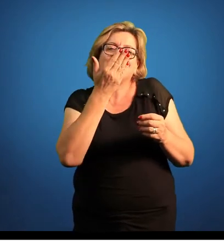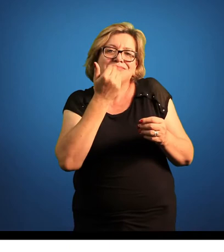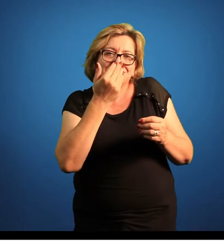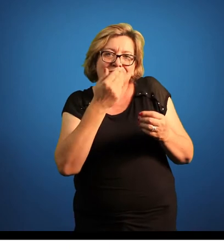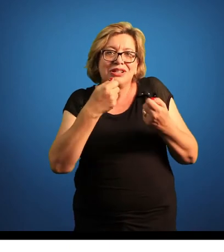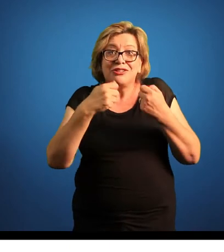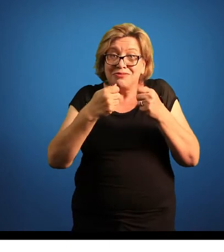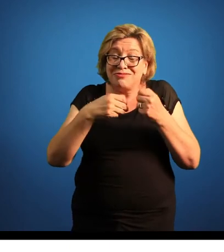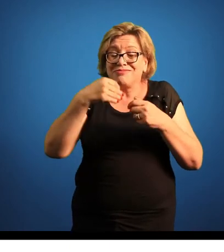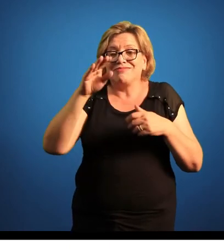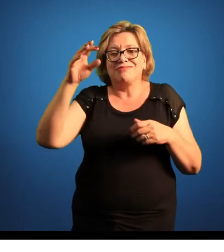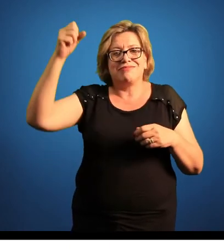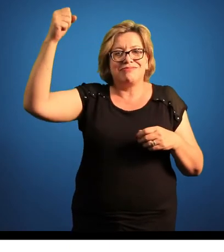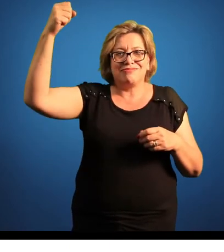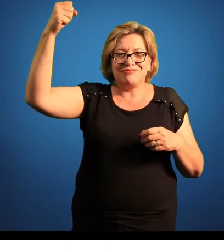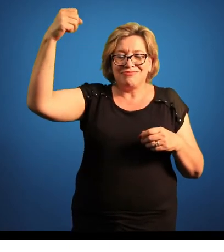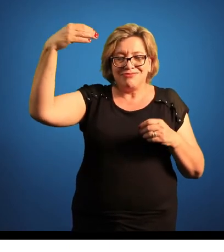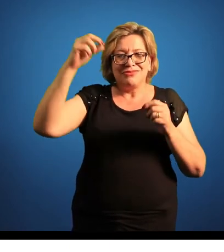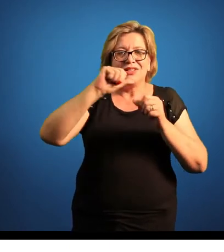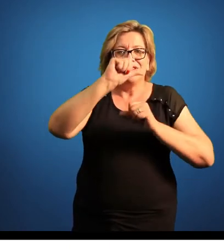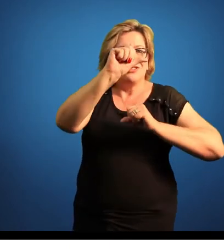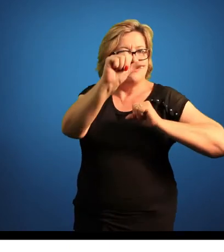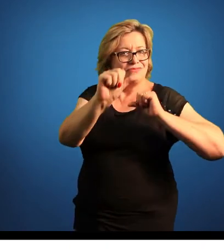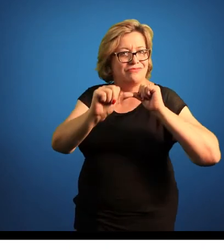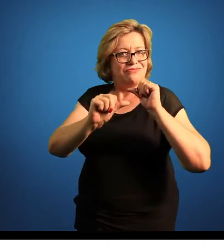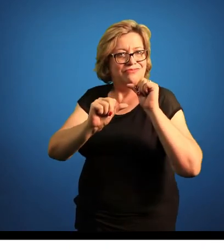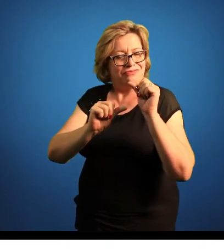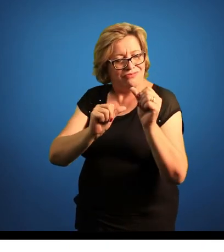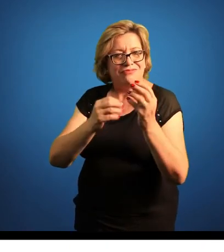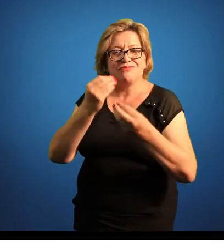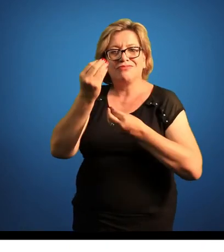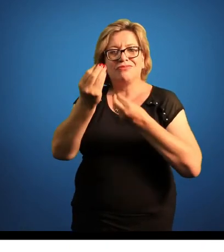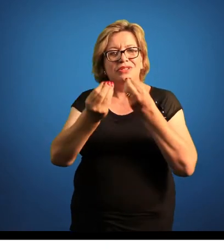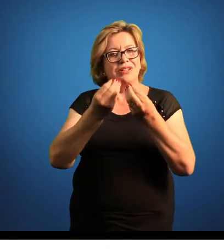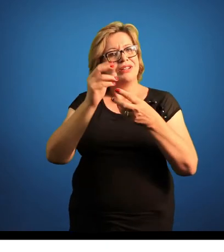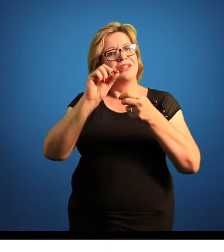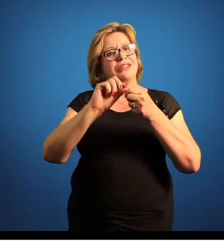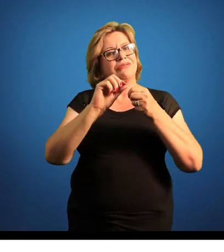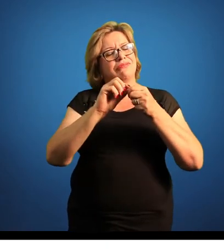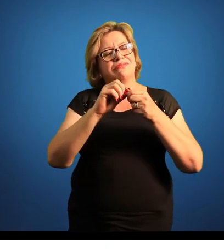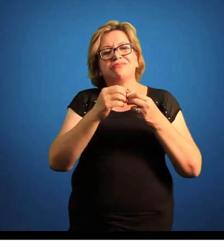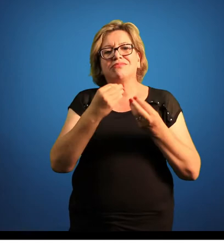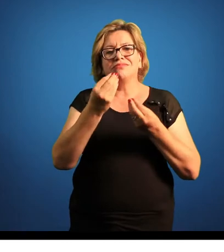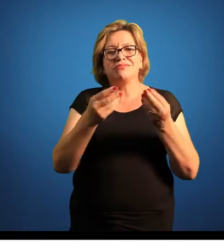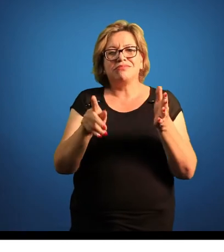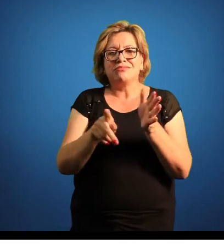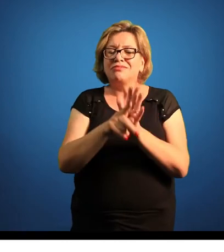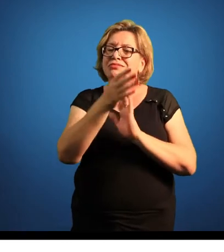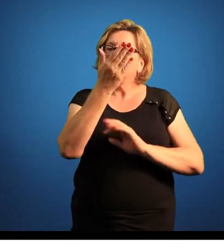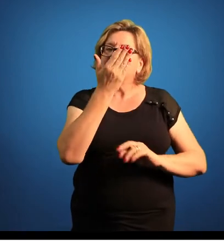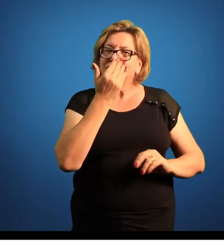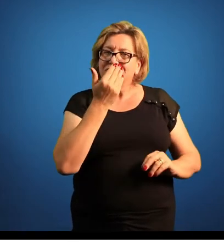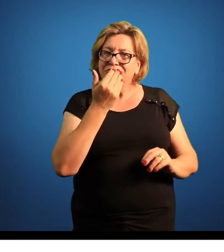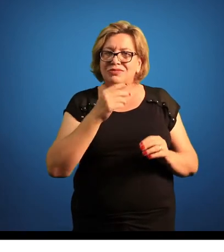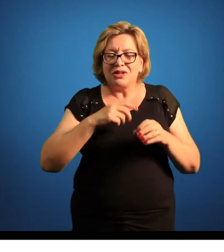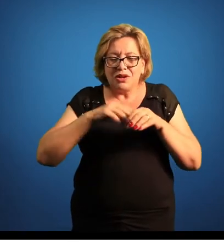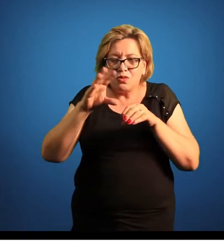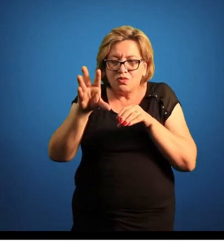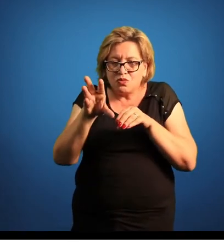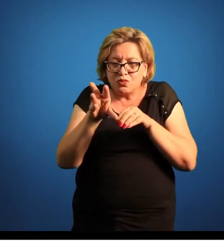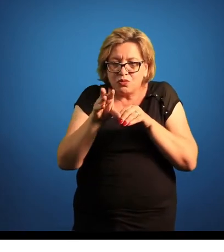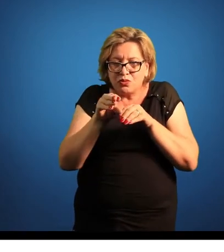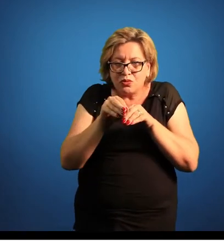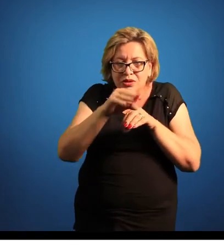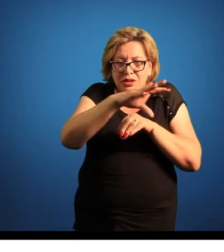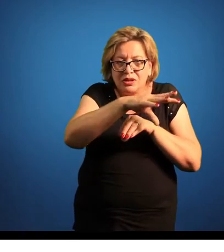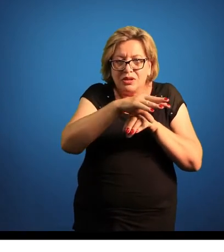da energia transformada pelos seus simbiontes, né? As zoochantelas, do que de alimento também. Então elas já têm os tentáculos reduzidos.